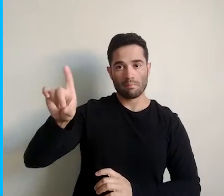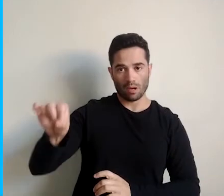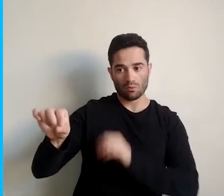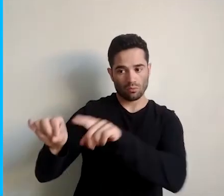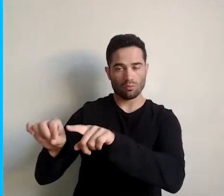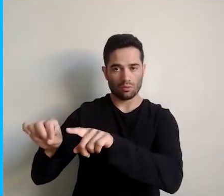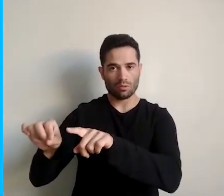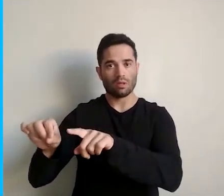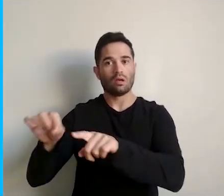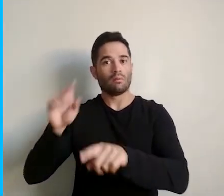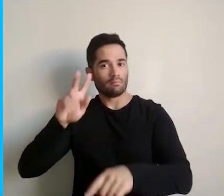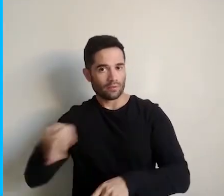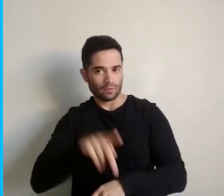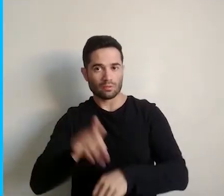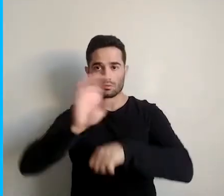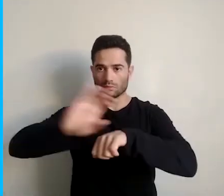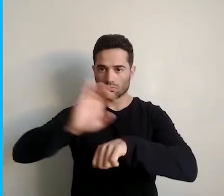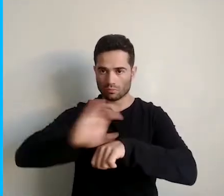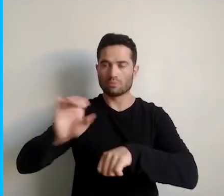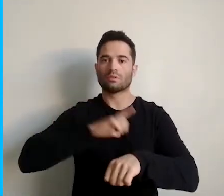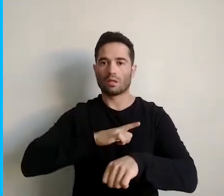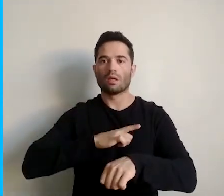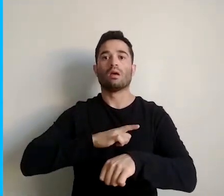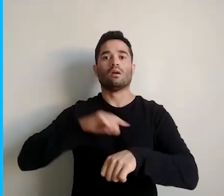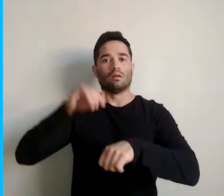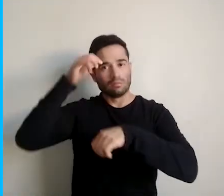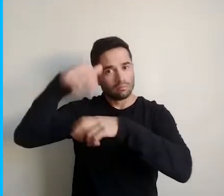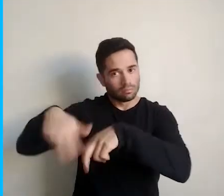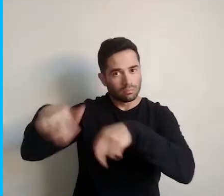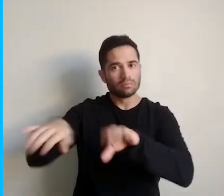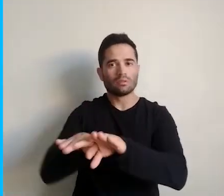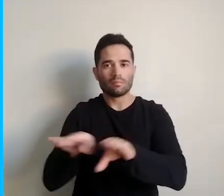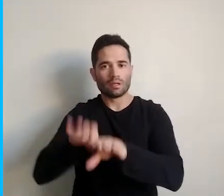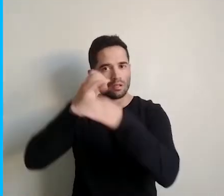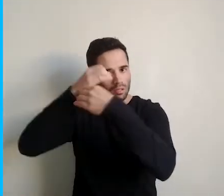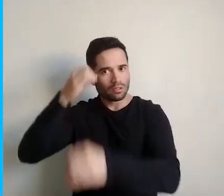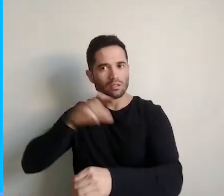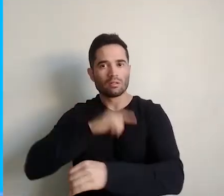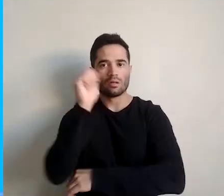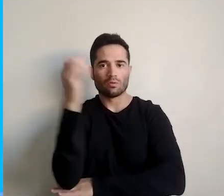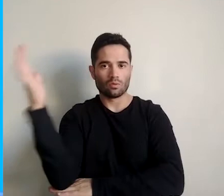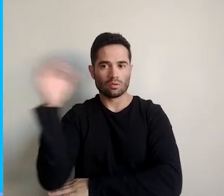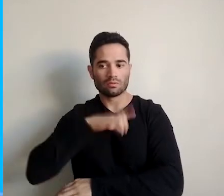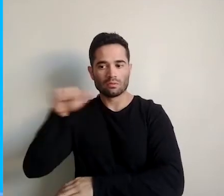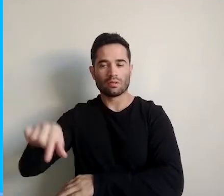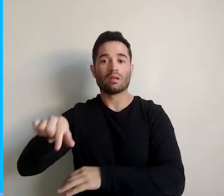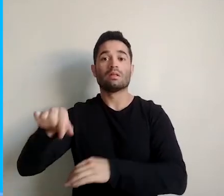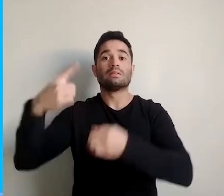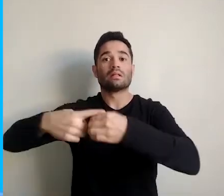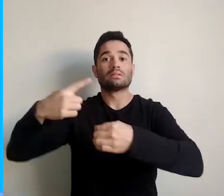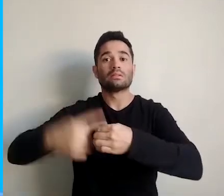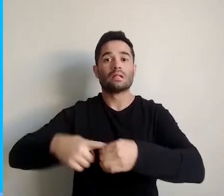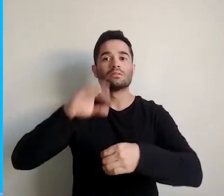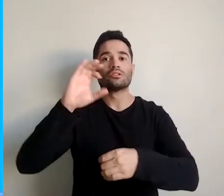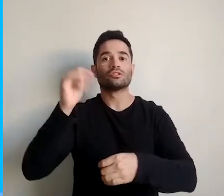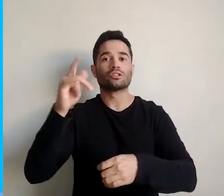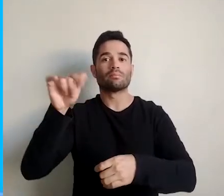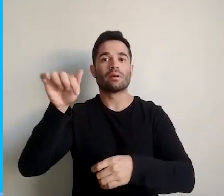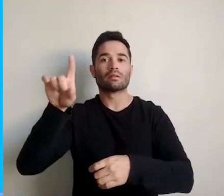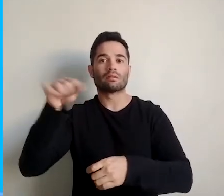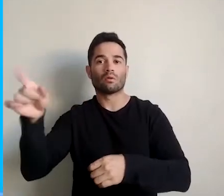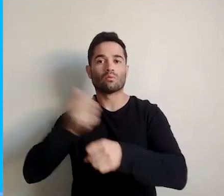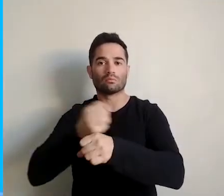Teodoro, professor dos cursos de Agronomia e Engenharia Florestal no campus de Chapadão do Sul. Desde